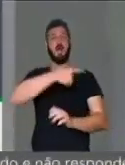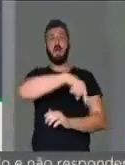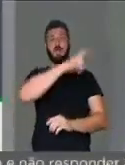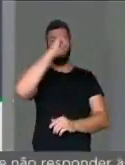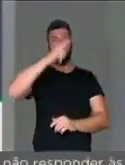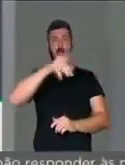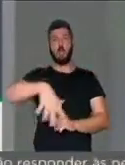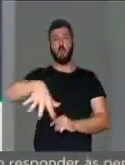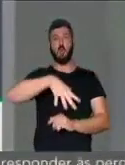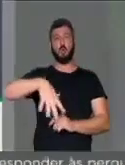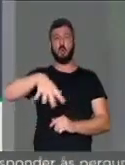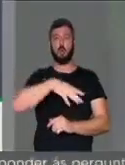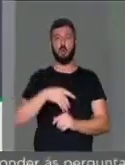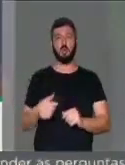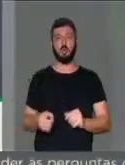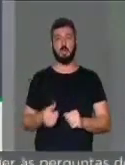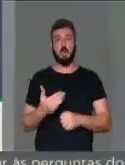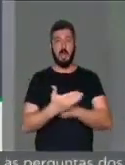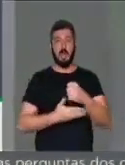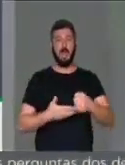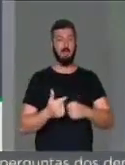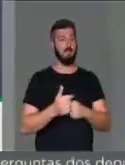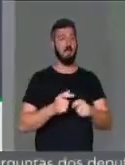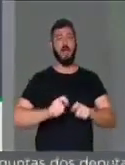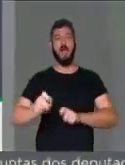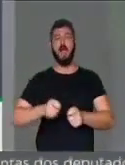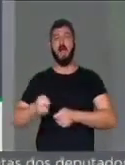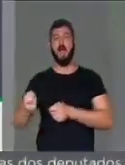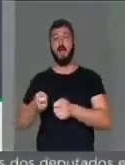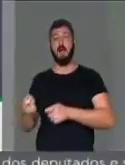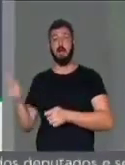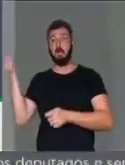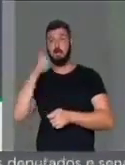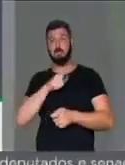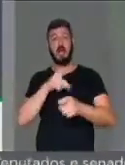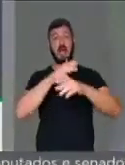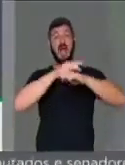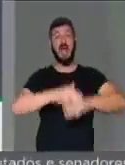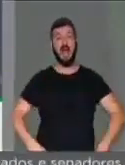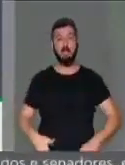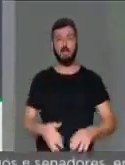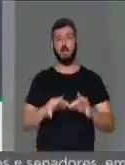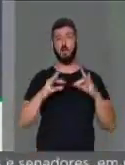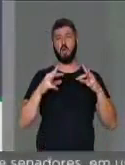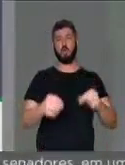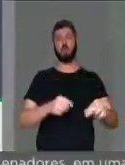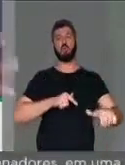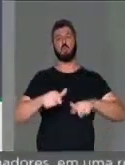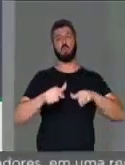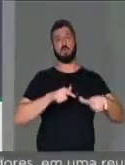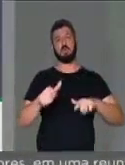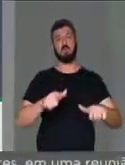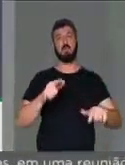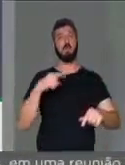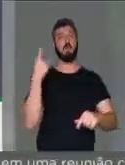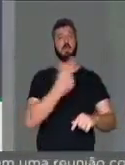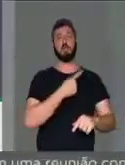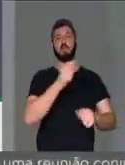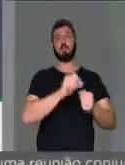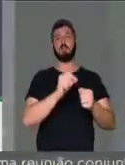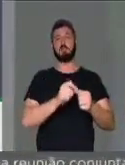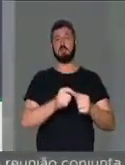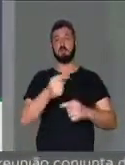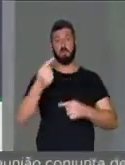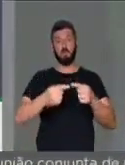comandam uma base de apoio do governo federal para destruir todo o trabalho que nós fizemos